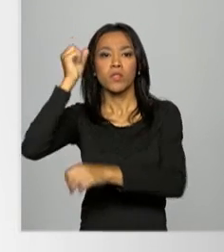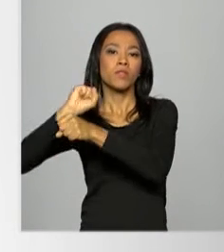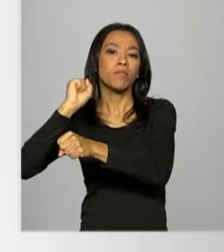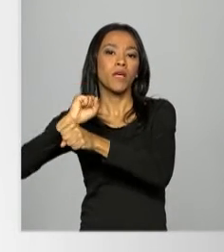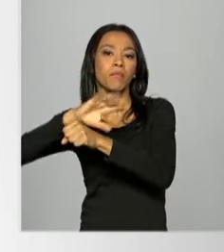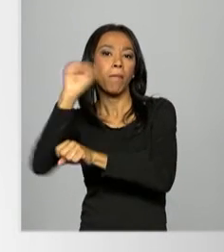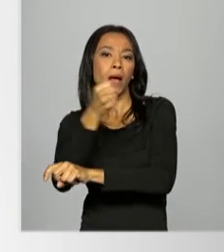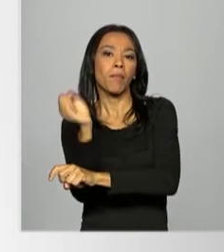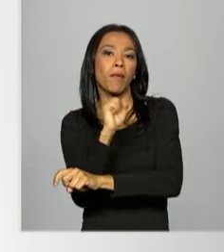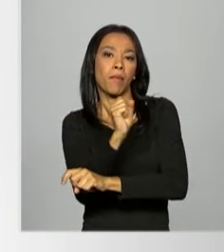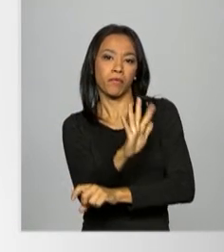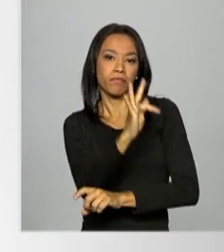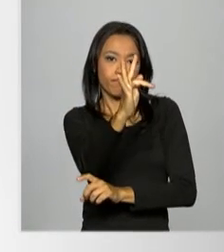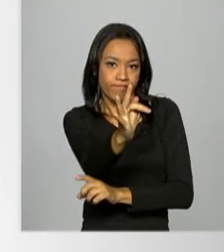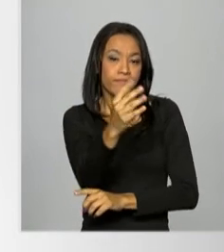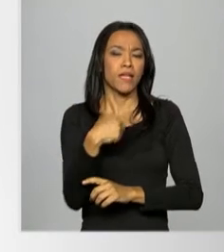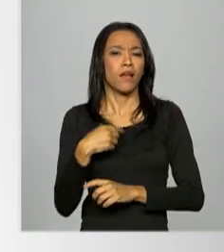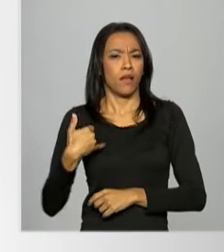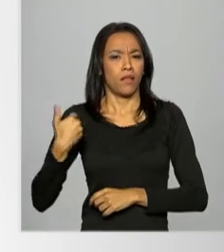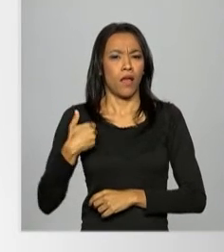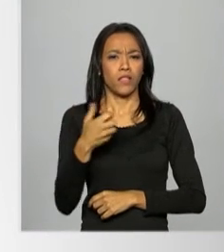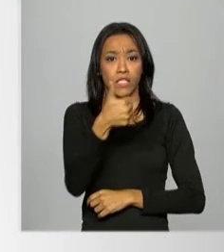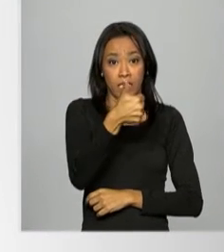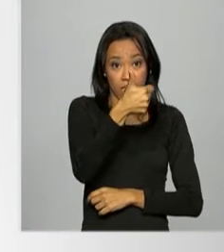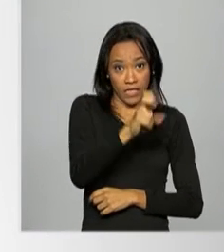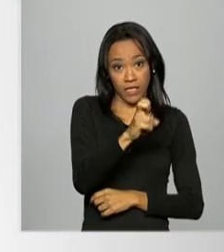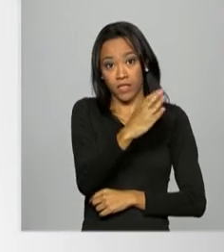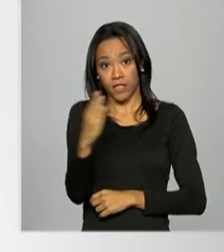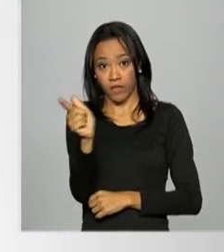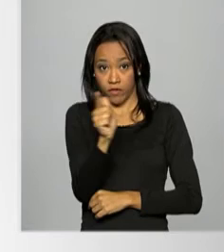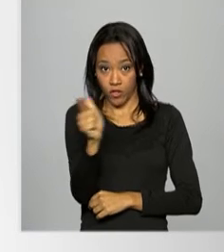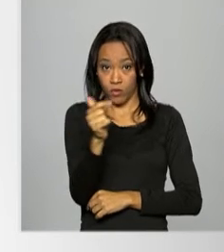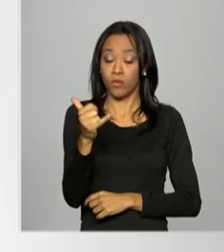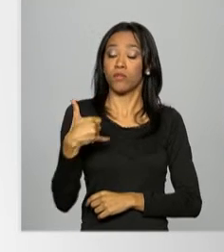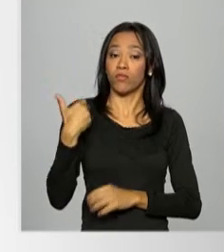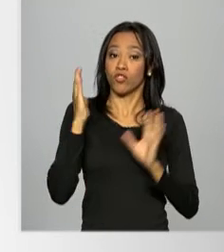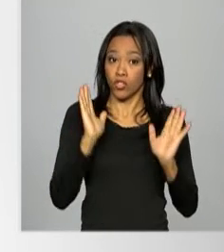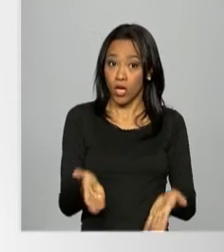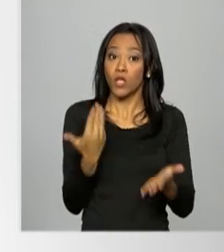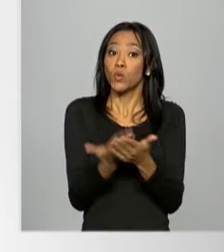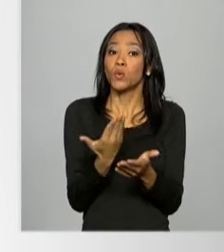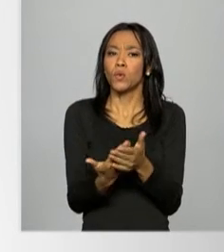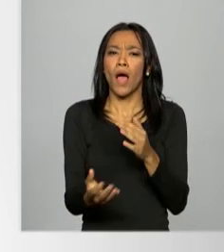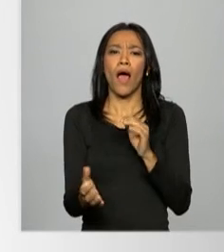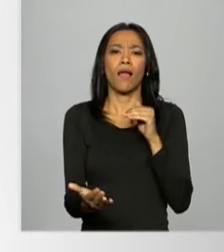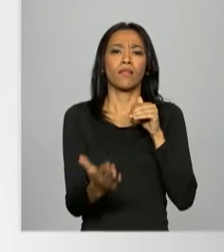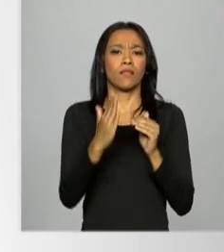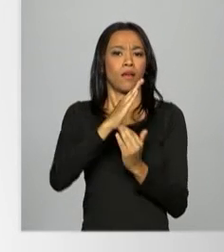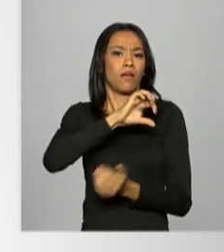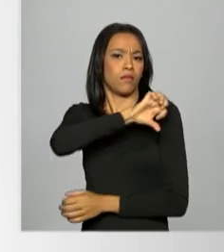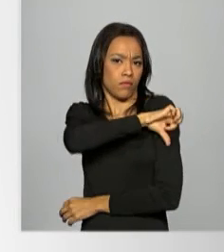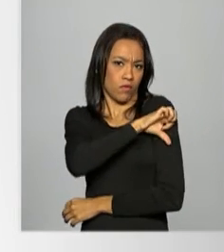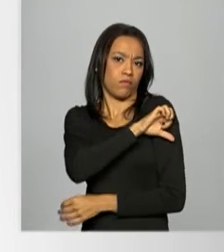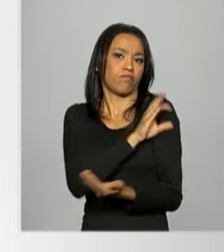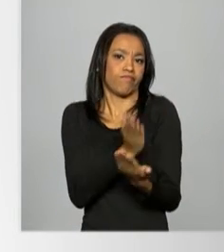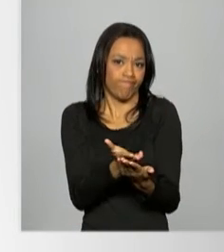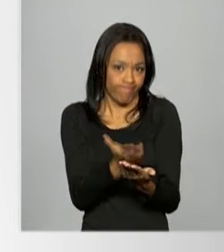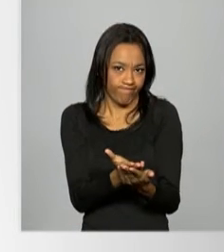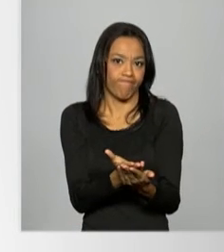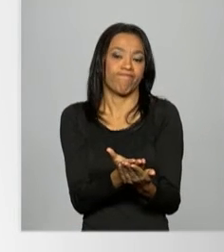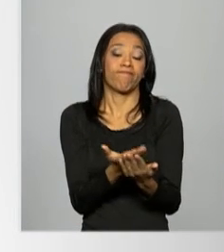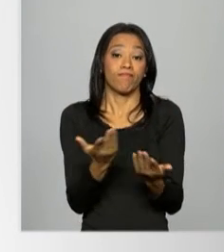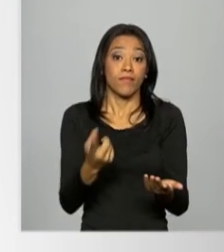participar o candidato deve ter entre 15 e 22 anos completos e estar cursando no mínimo o nono ano do ensino fundamental.